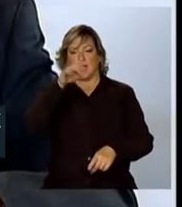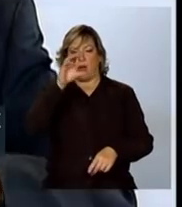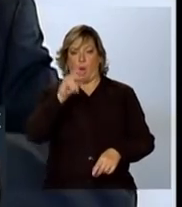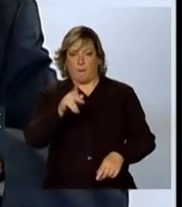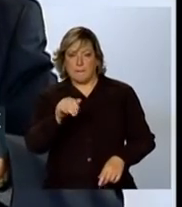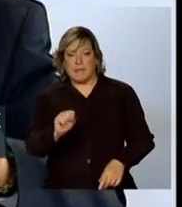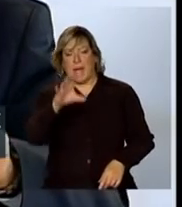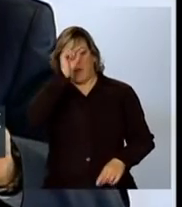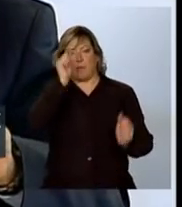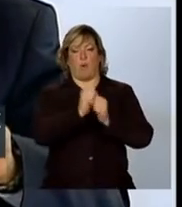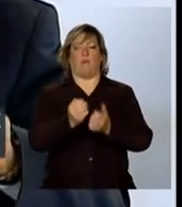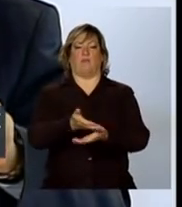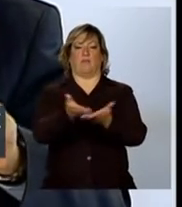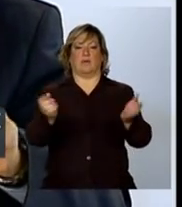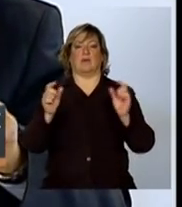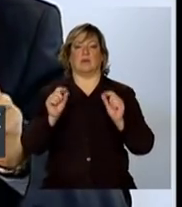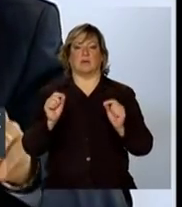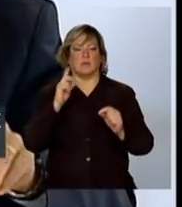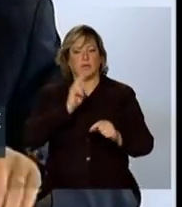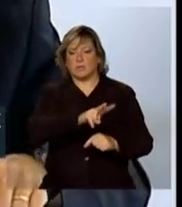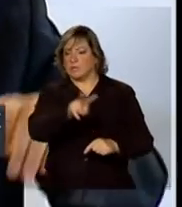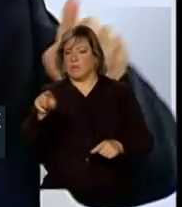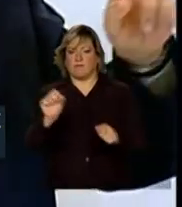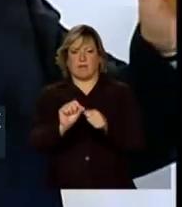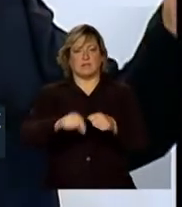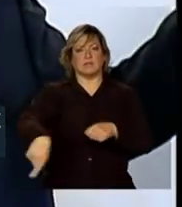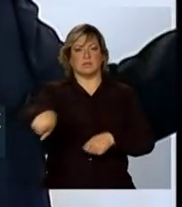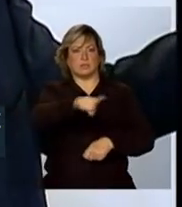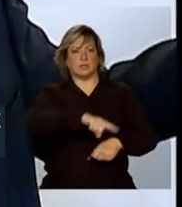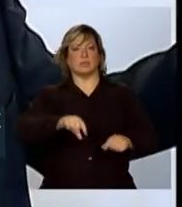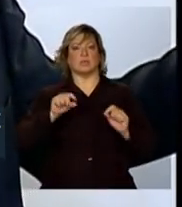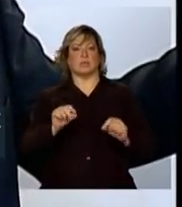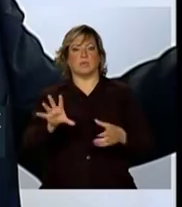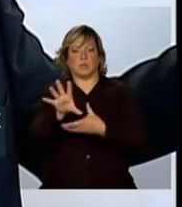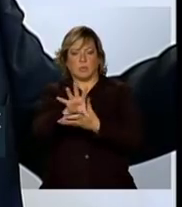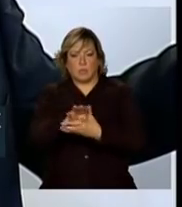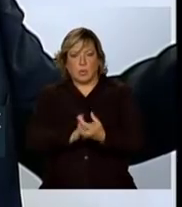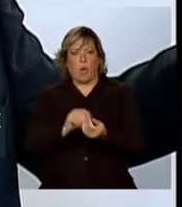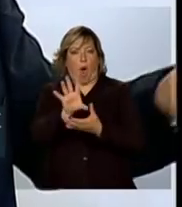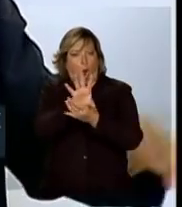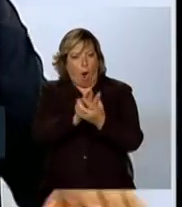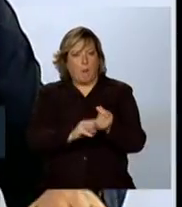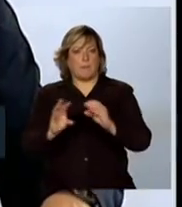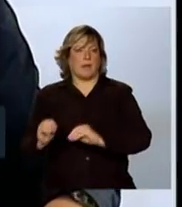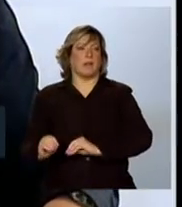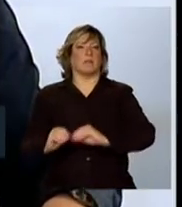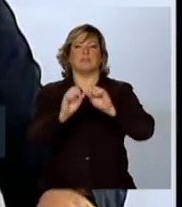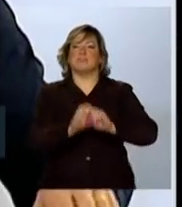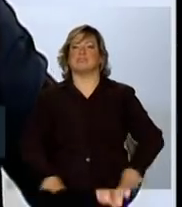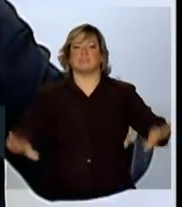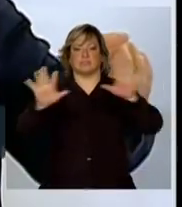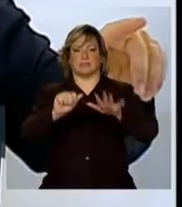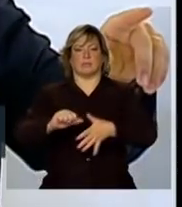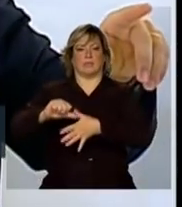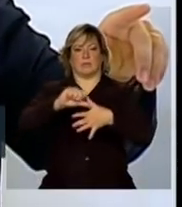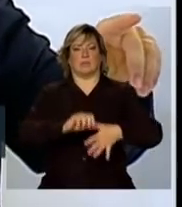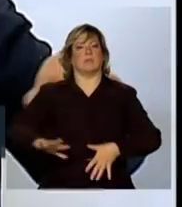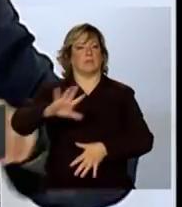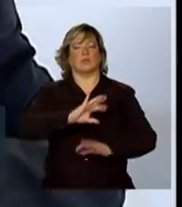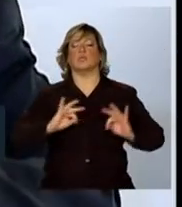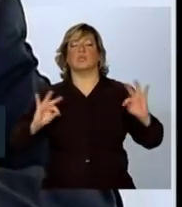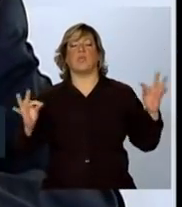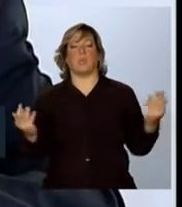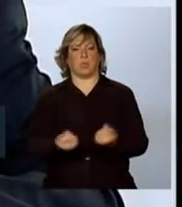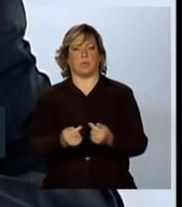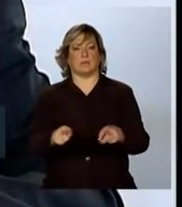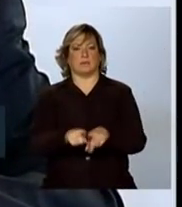para levar estas coisas que estão fazendo vocês ao gesto das Américas. Saber que vocês estão prontos com